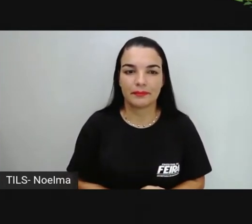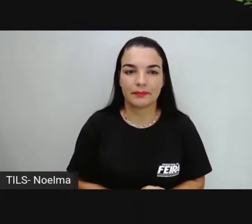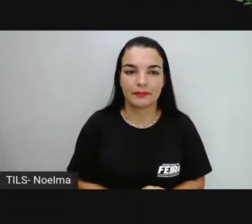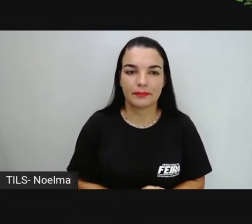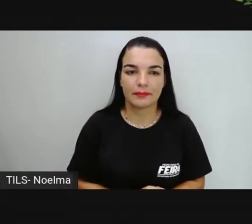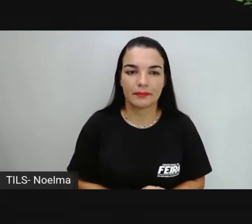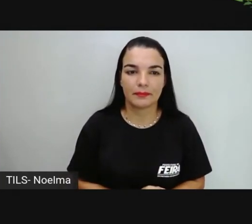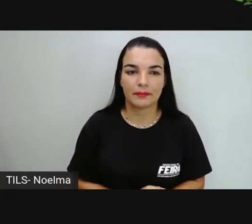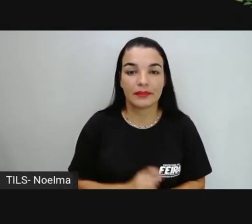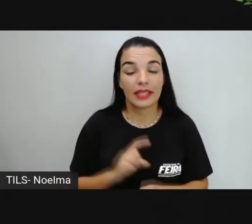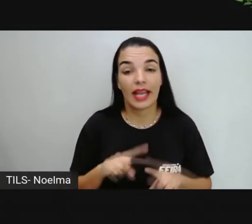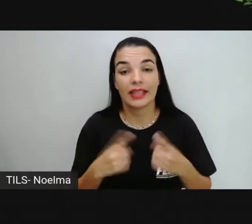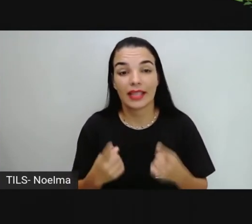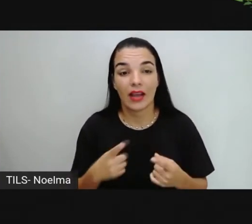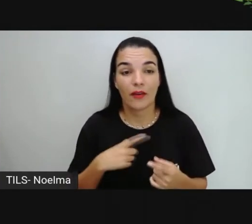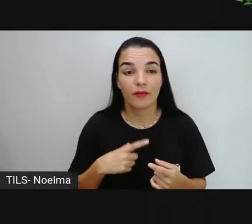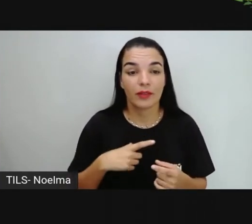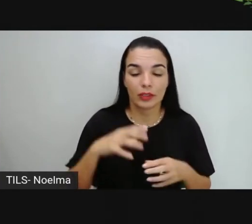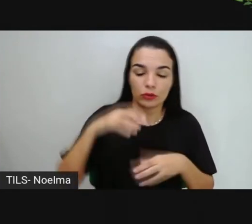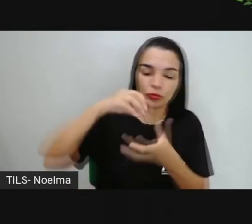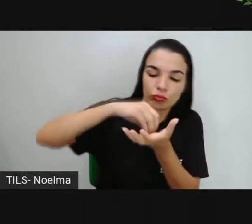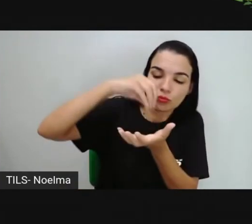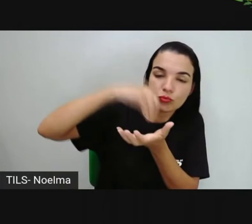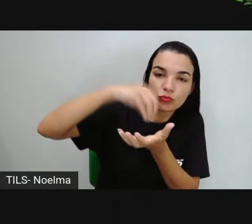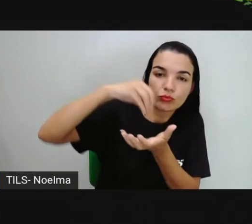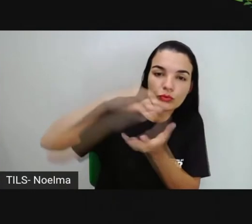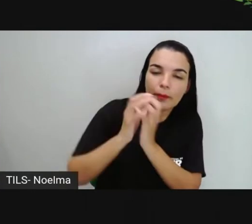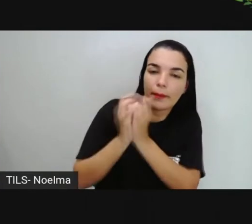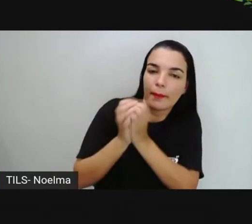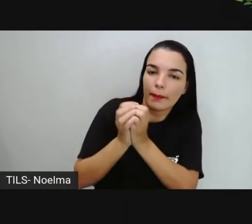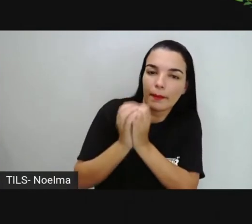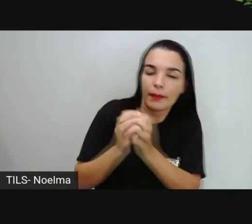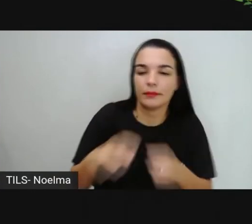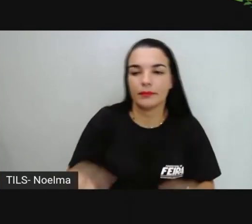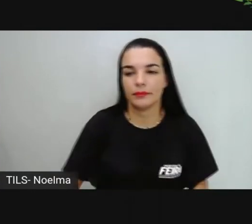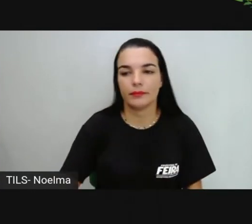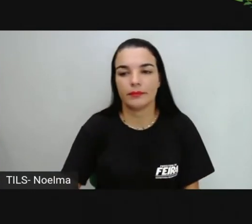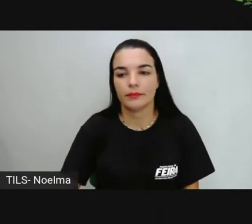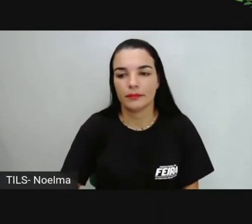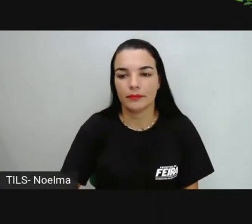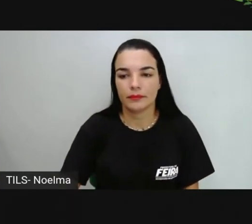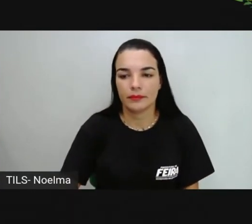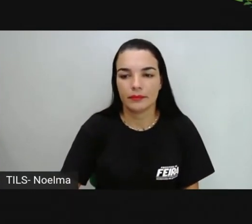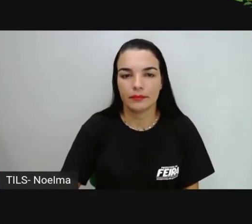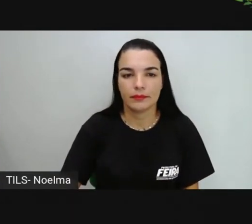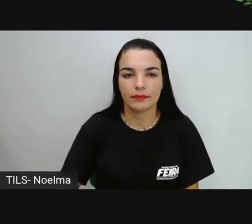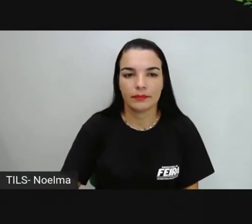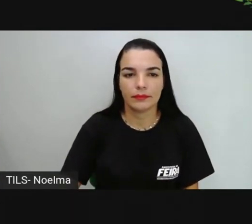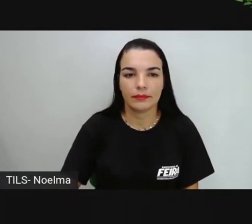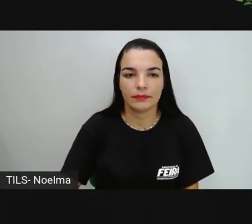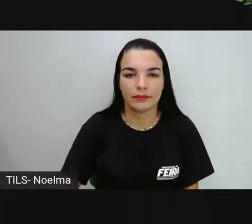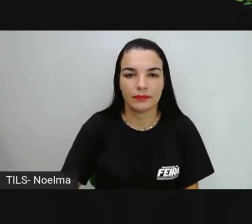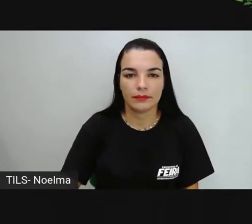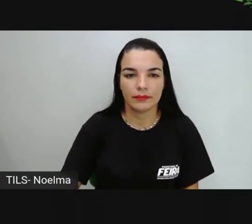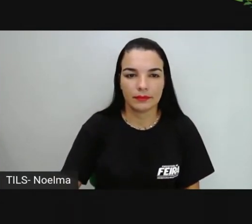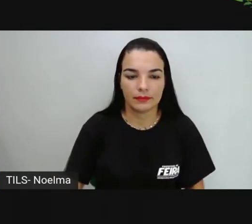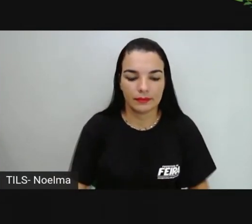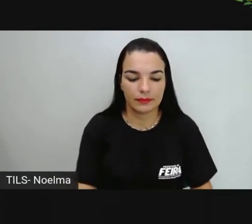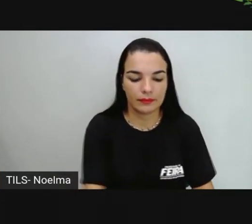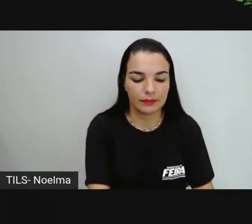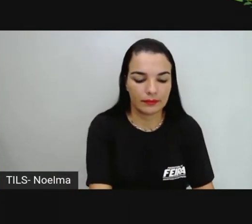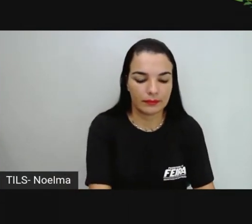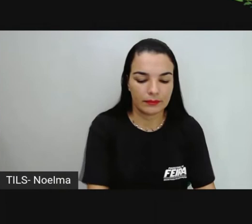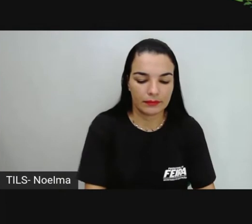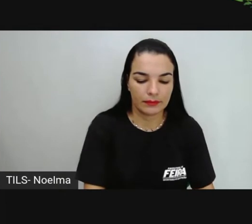E aí eu vou tirar aqui, de dentro da caixinha, essas situações, certo? Vamos para a primeira